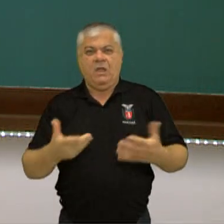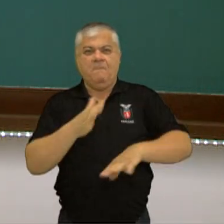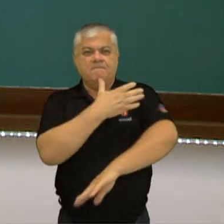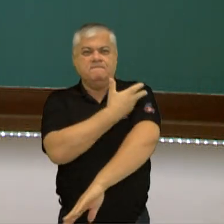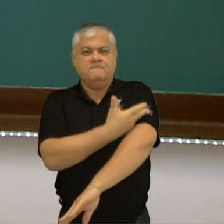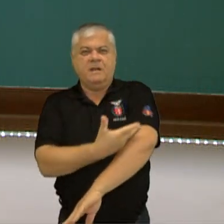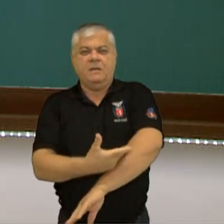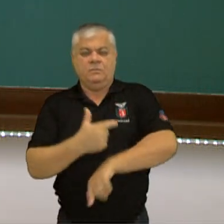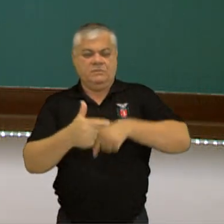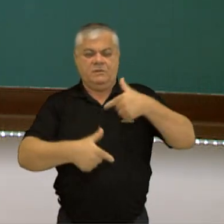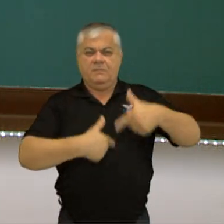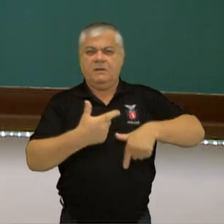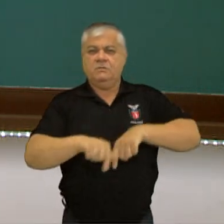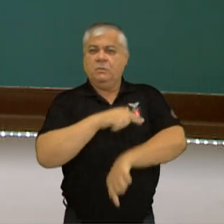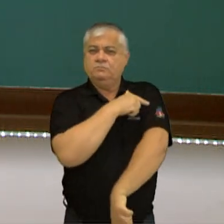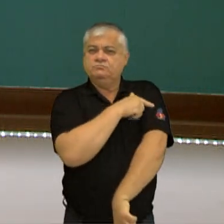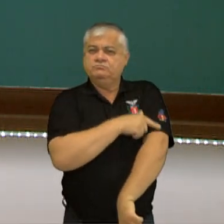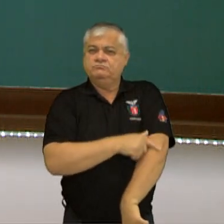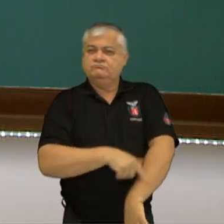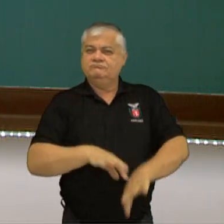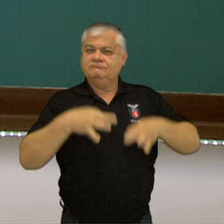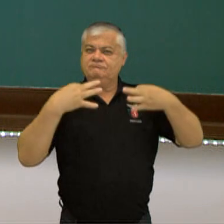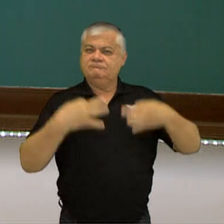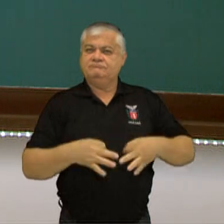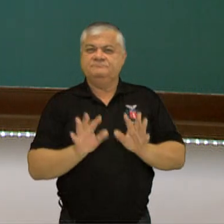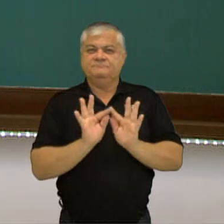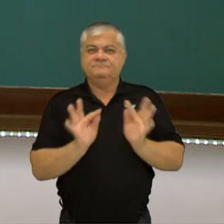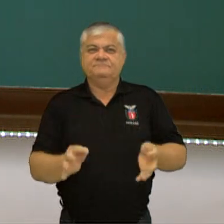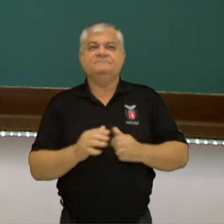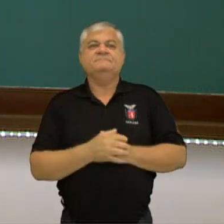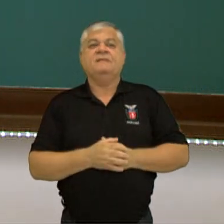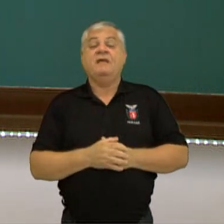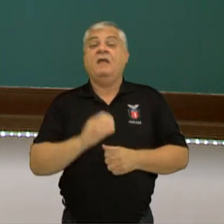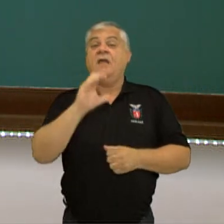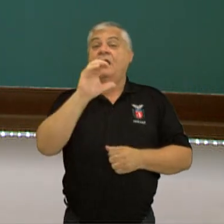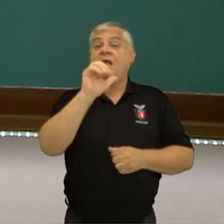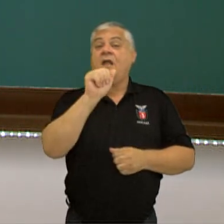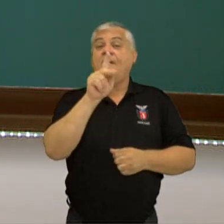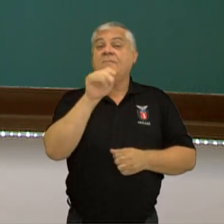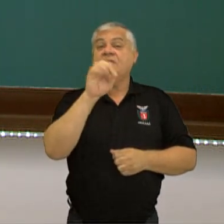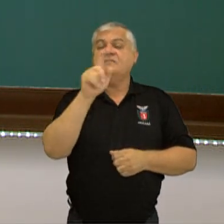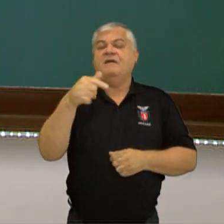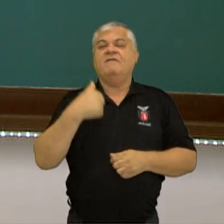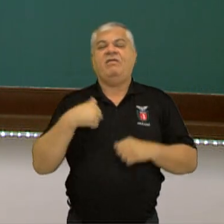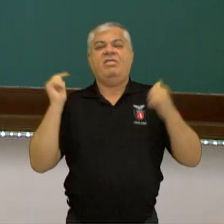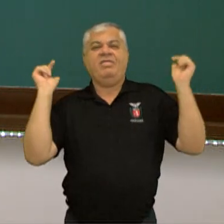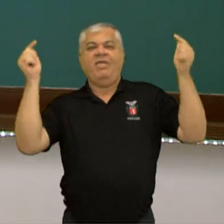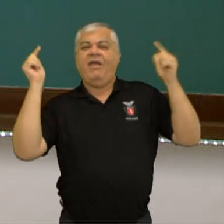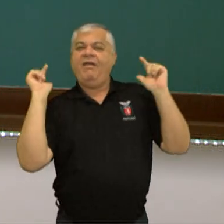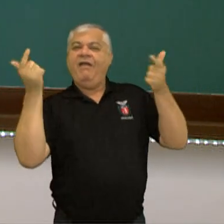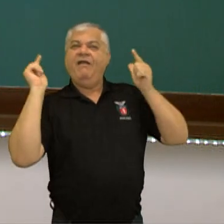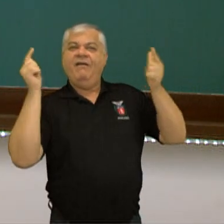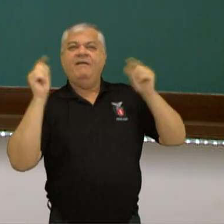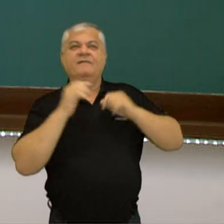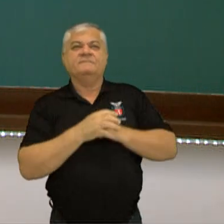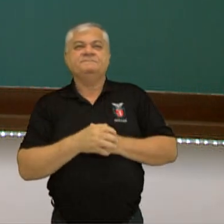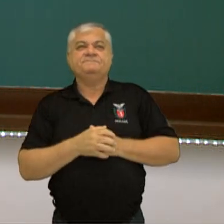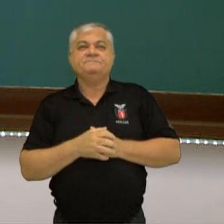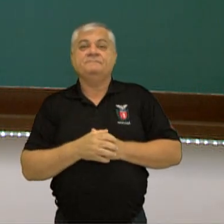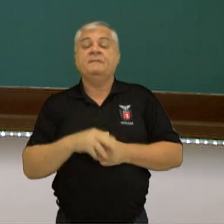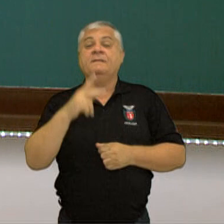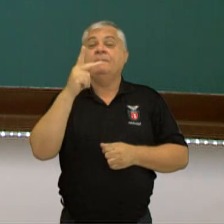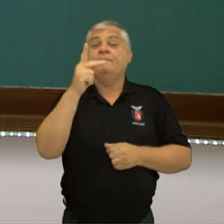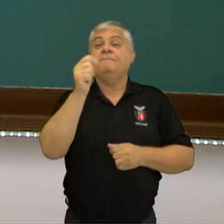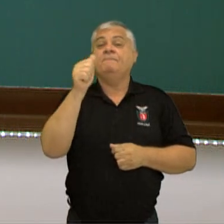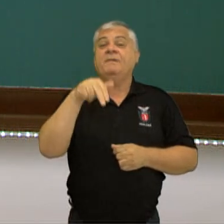bom trabalhador, um bom servo, a pessoa humilde. Aí você tem o capitão, que é um fanfarrão, né? Tem o